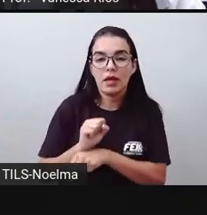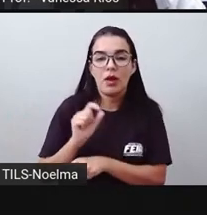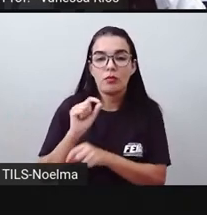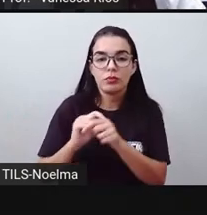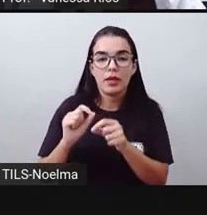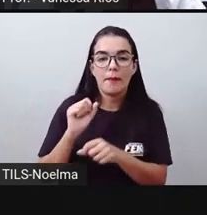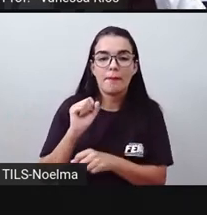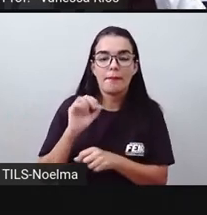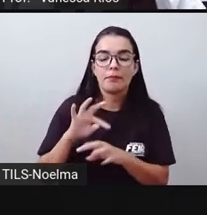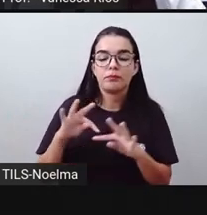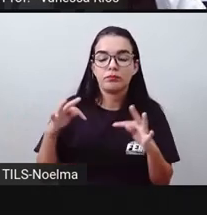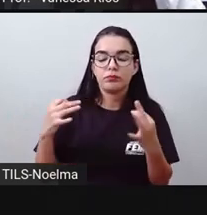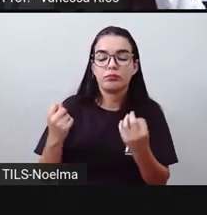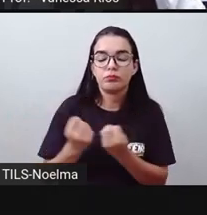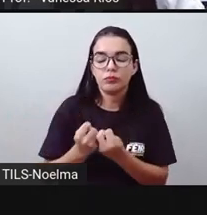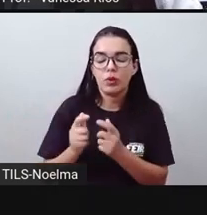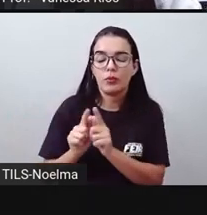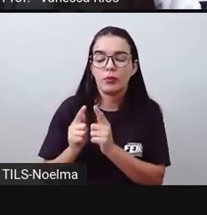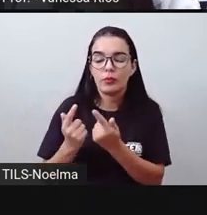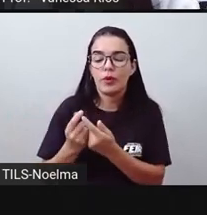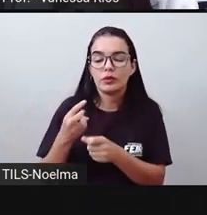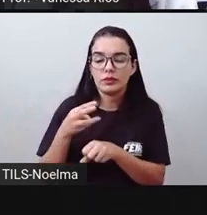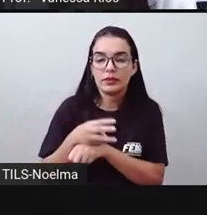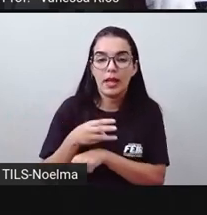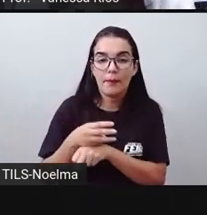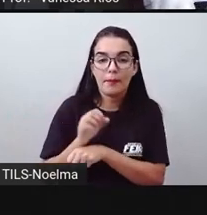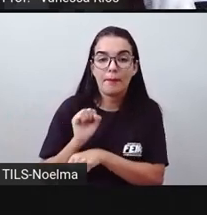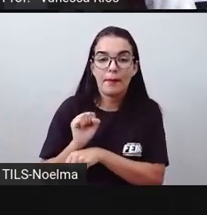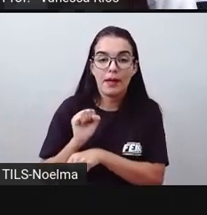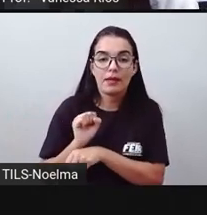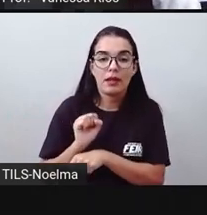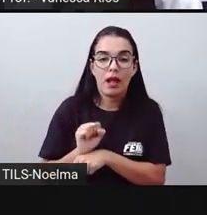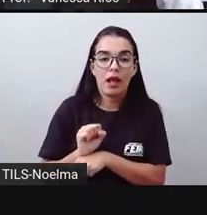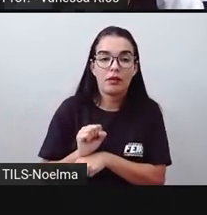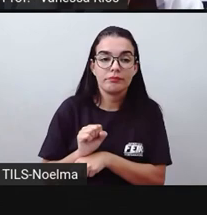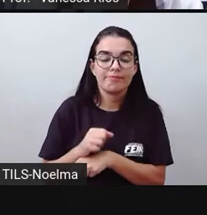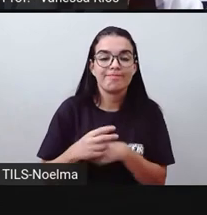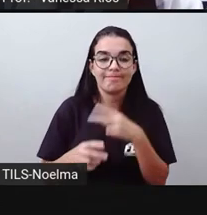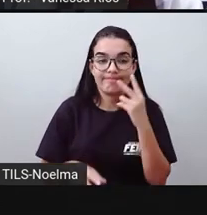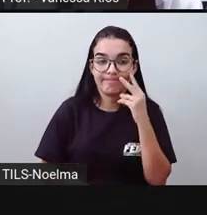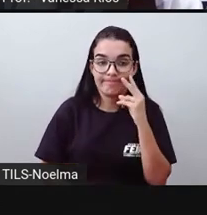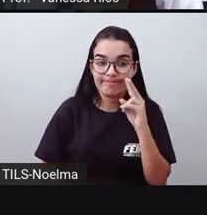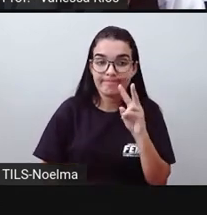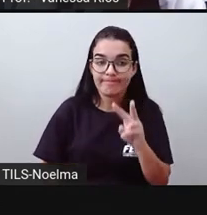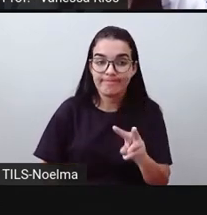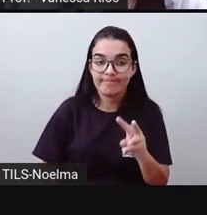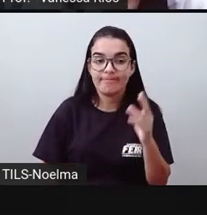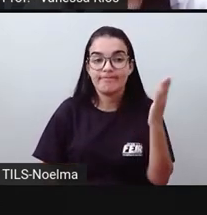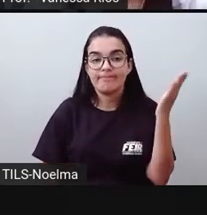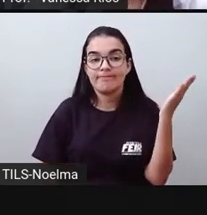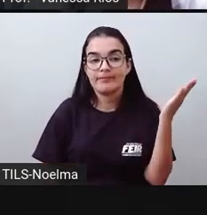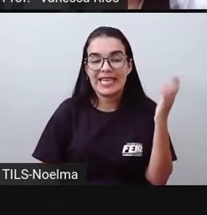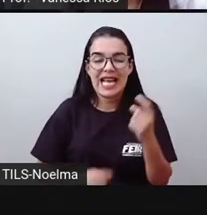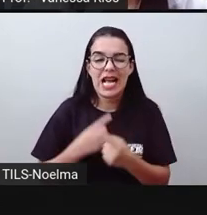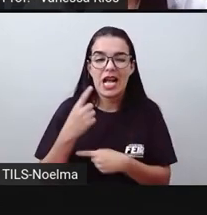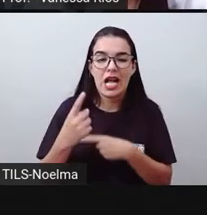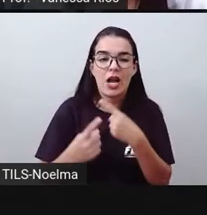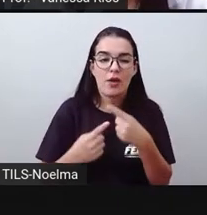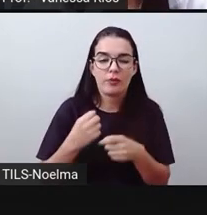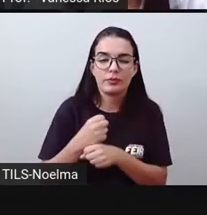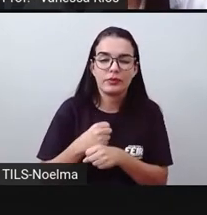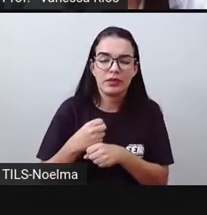nova greve em grupos de WhatsApp. Então, gente viu há alguns anos atrás, nós